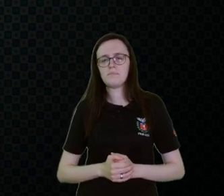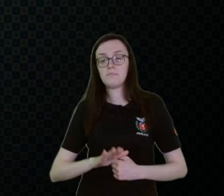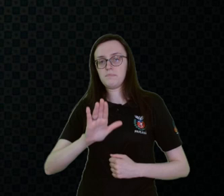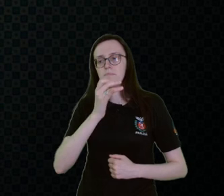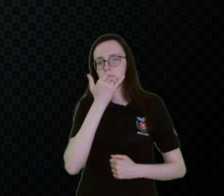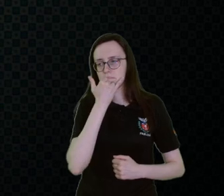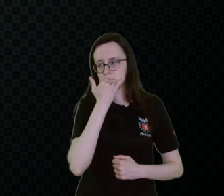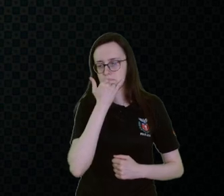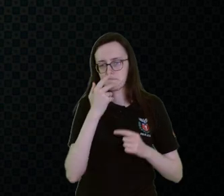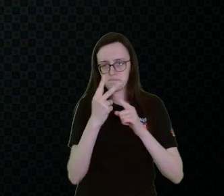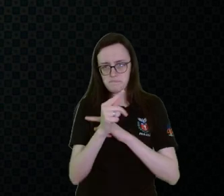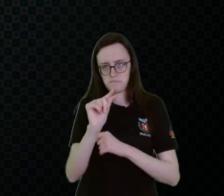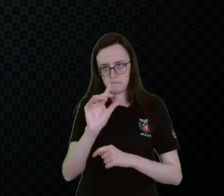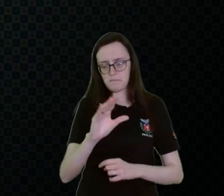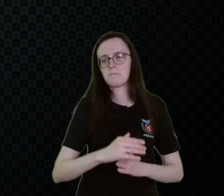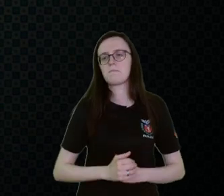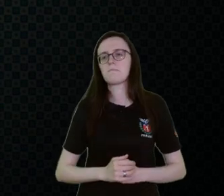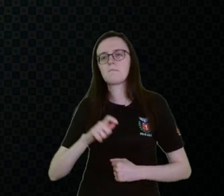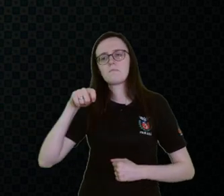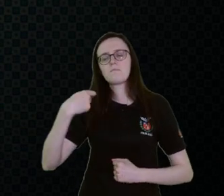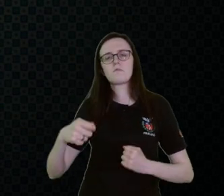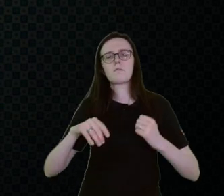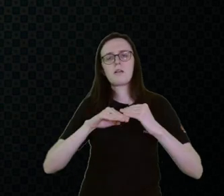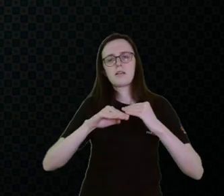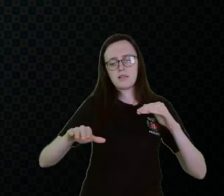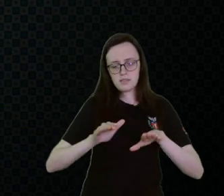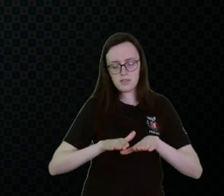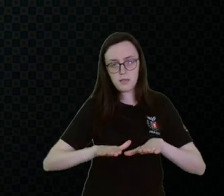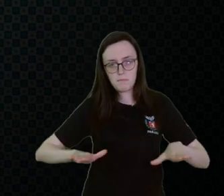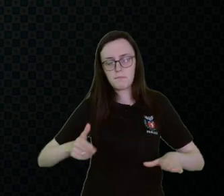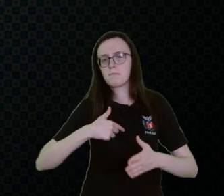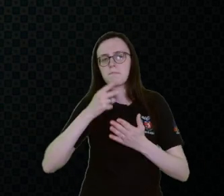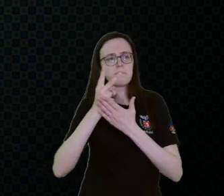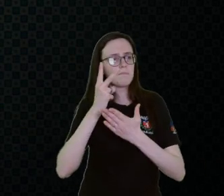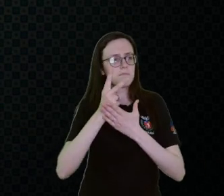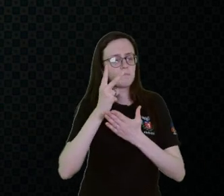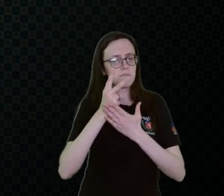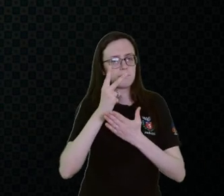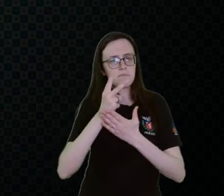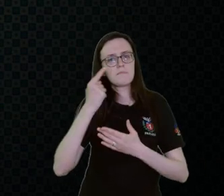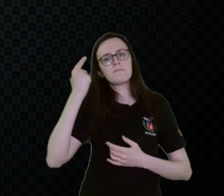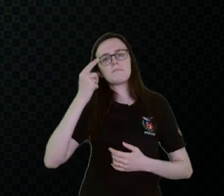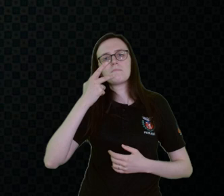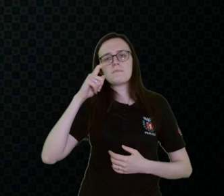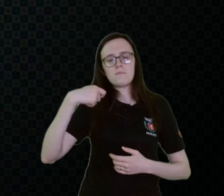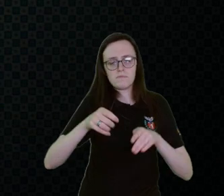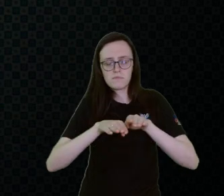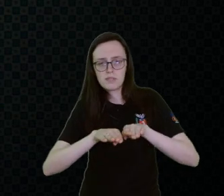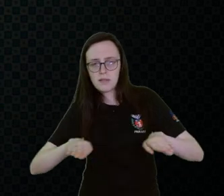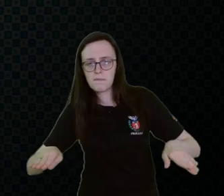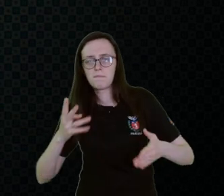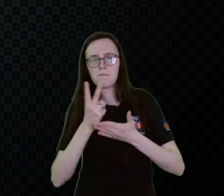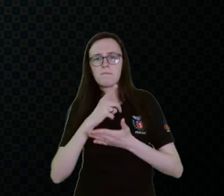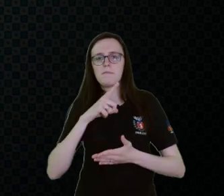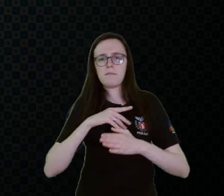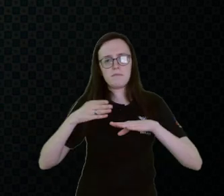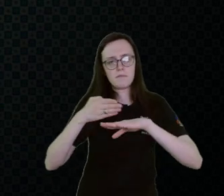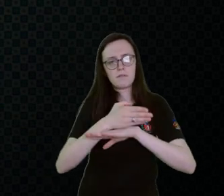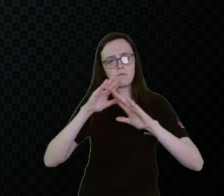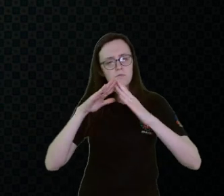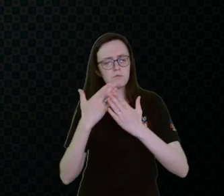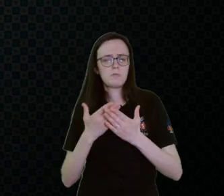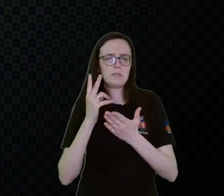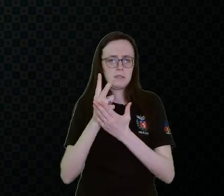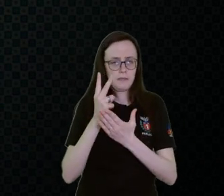Desculpa, ele cortou um pouquinho. Dos tapetes, né. Eu sempre entro e começo a olhar os tapetes, os capaços. Sempre tem na entrada da escola,